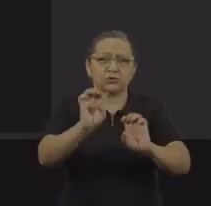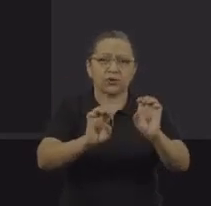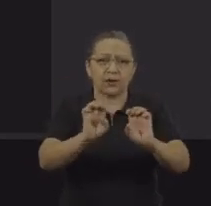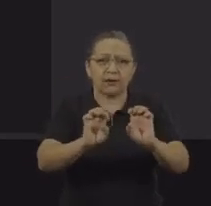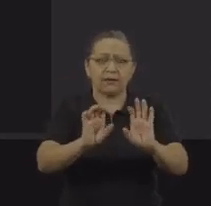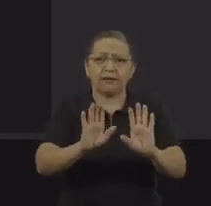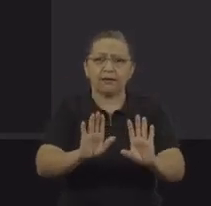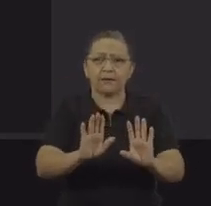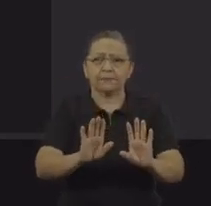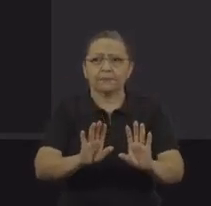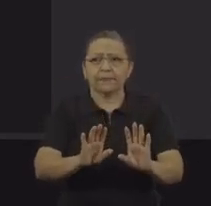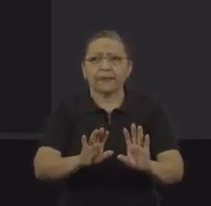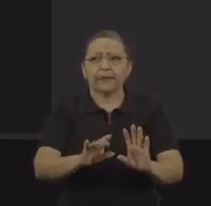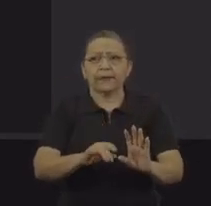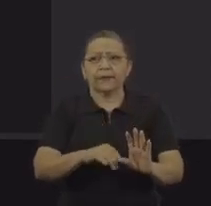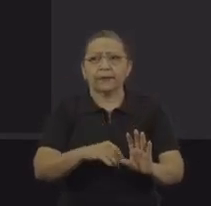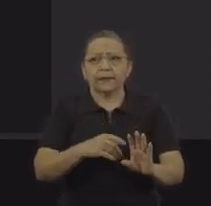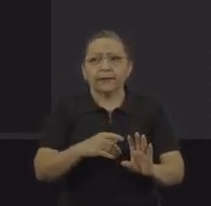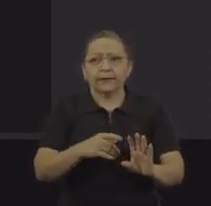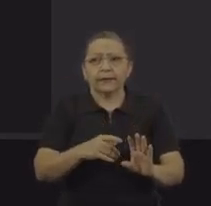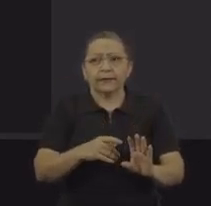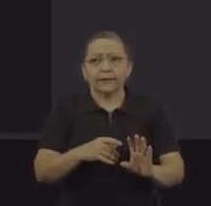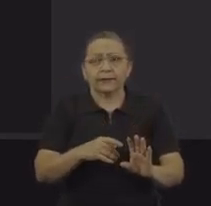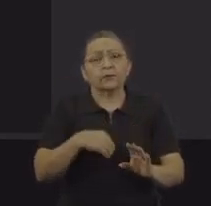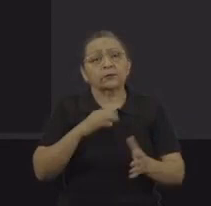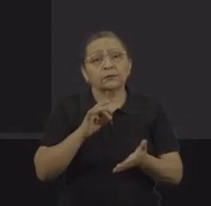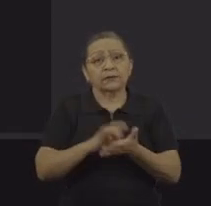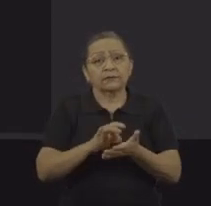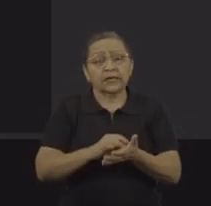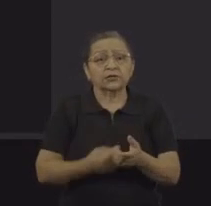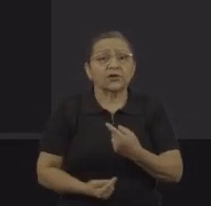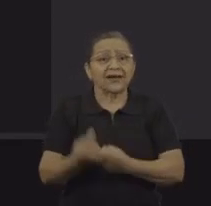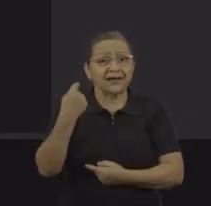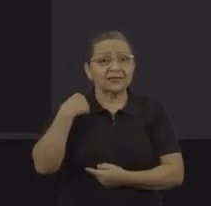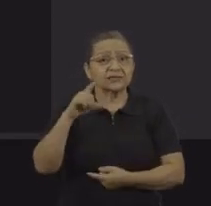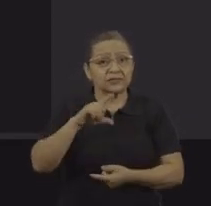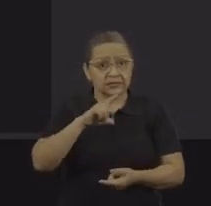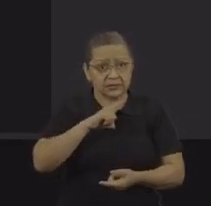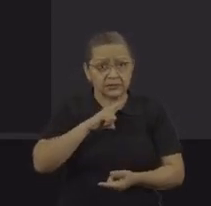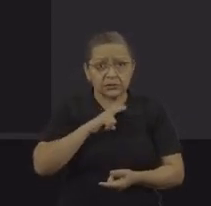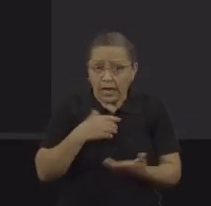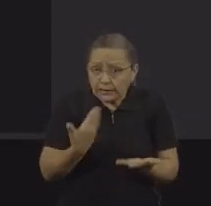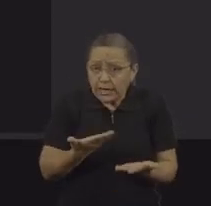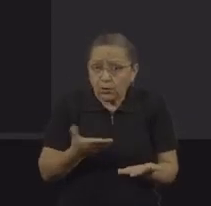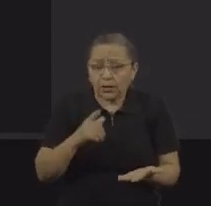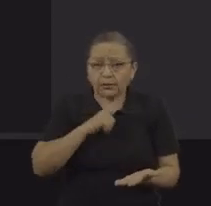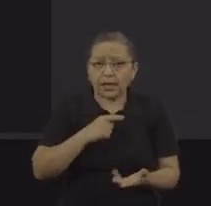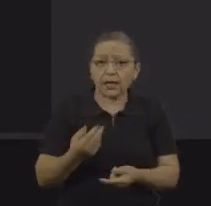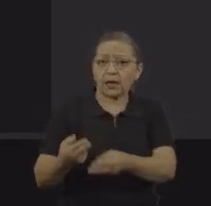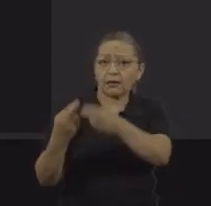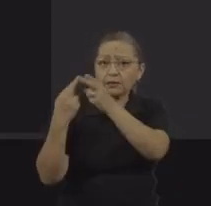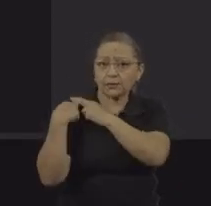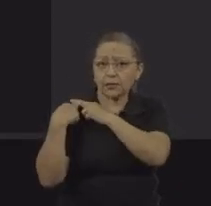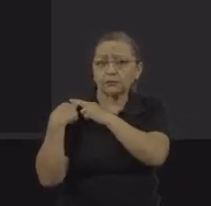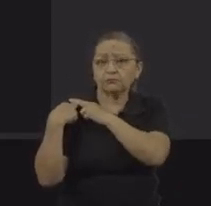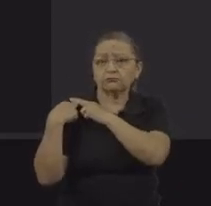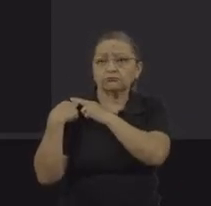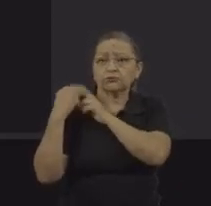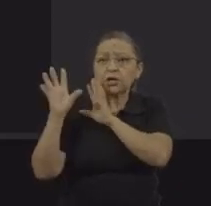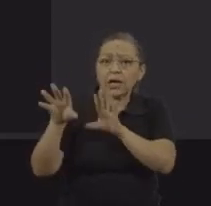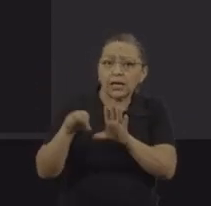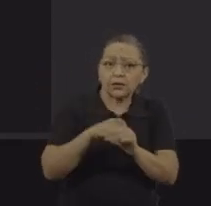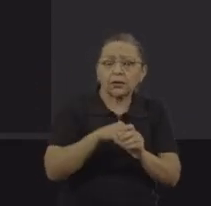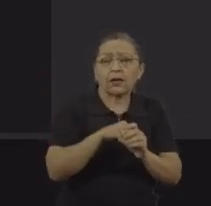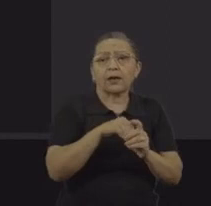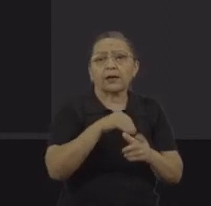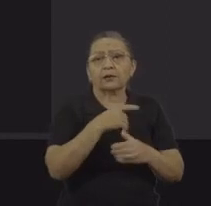da instauração dos grupos móveis, que na verdade tinha a missão, e tem a missão, de chegar a locais de difícil